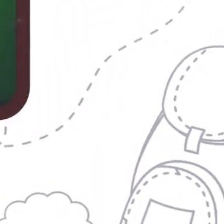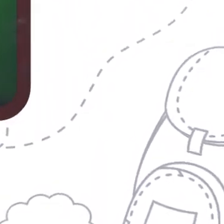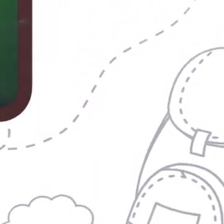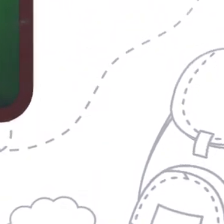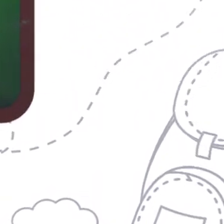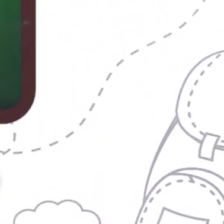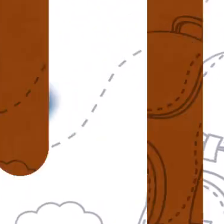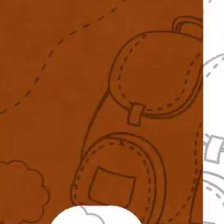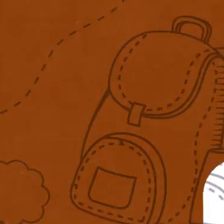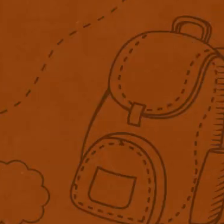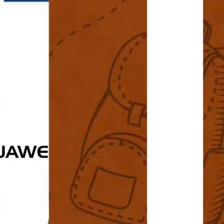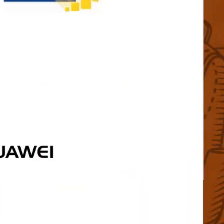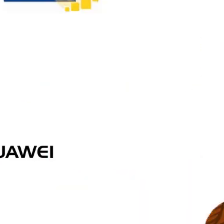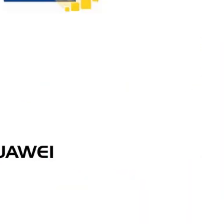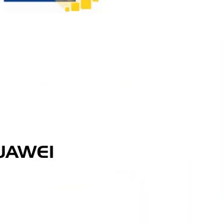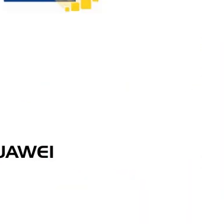Tchau.